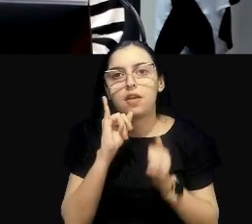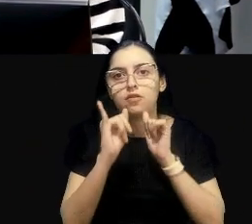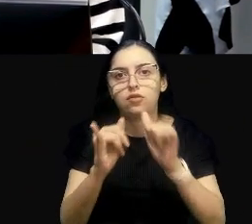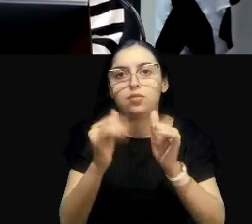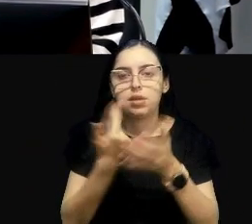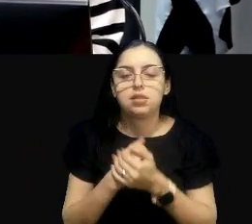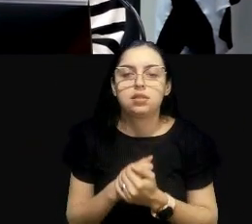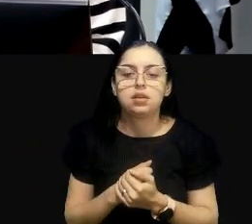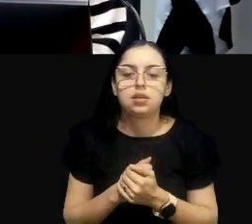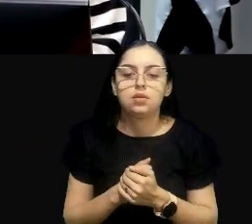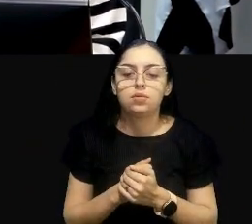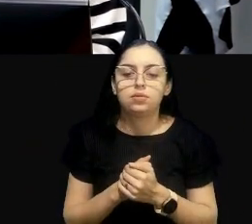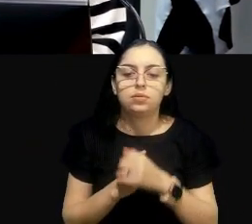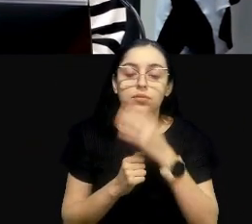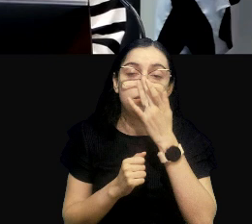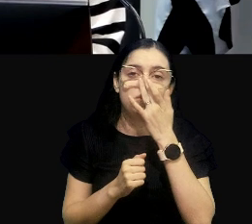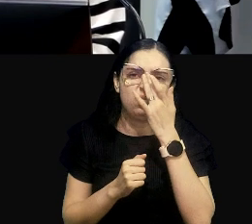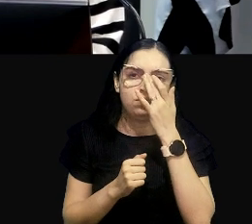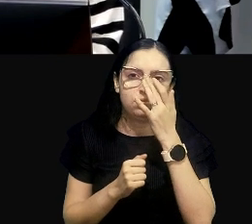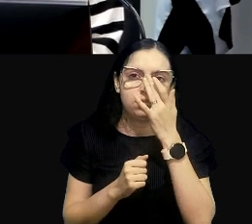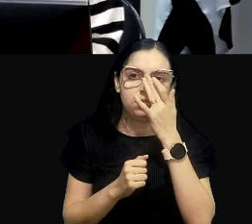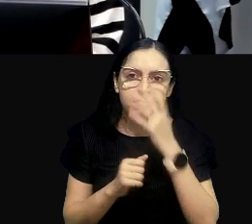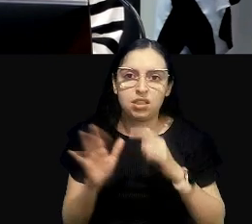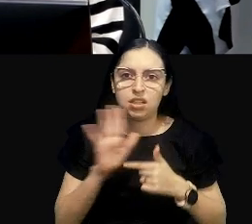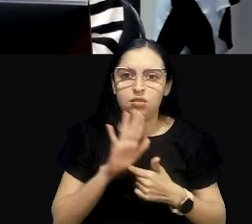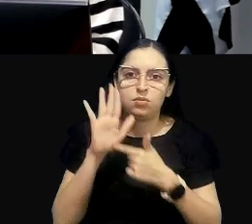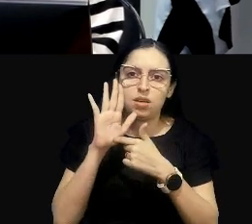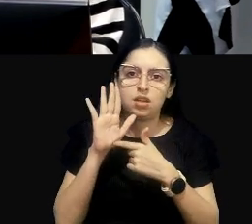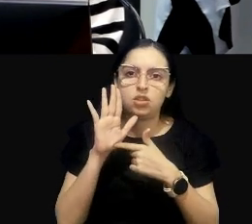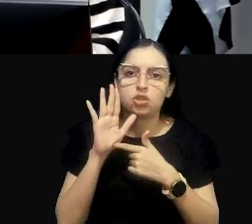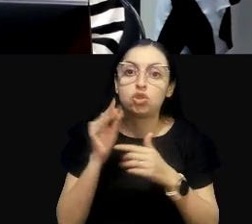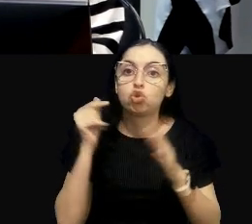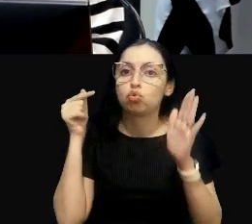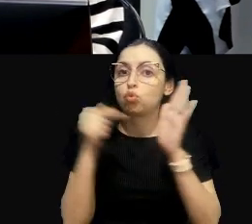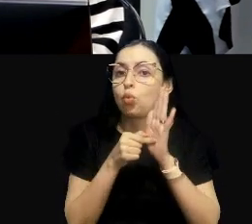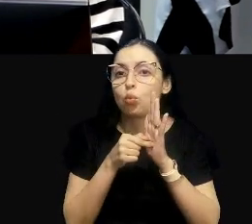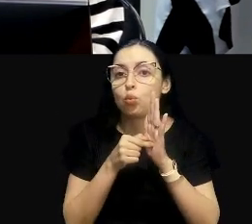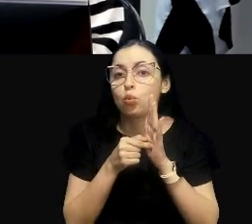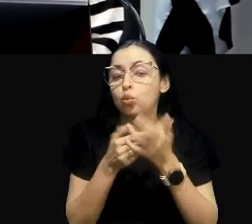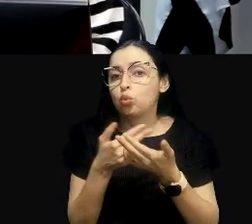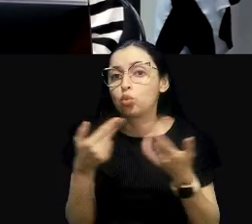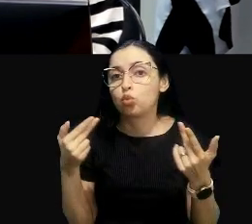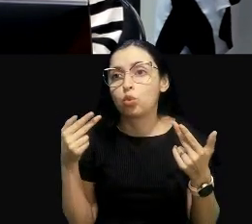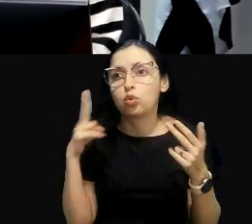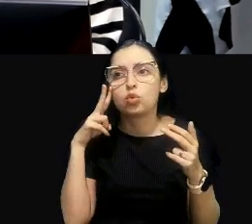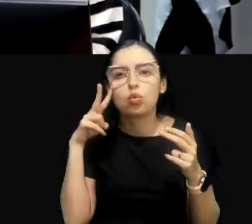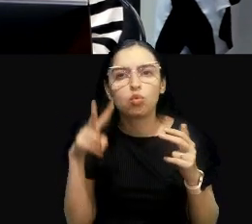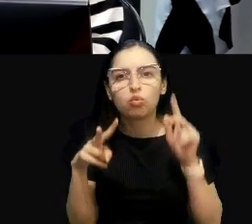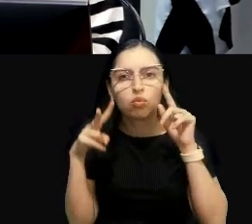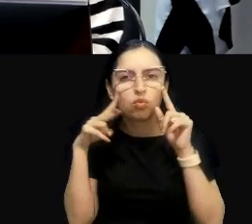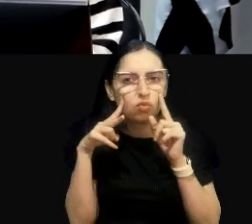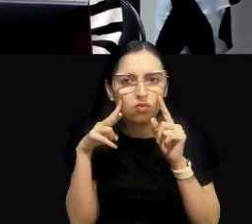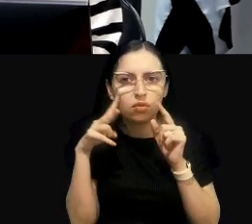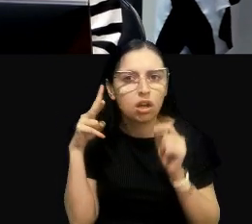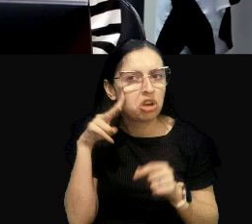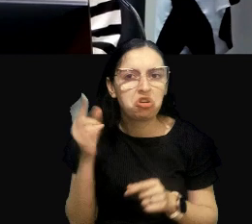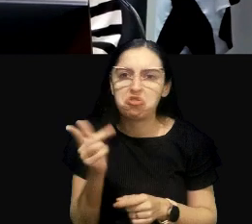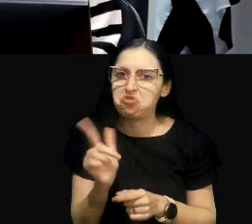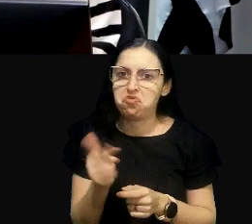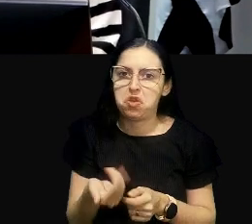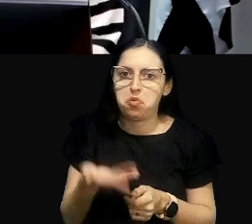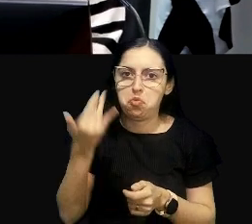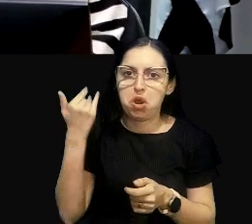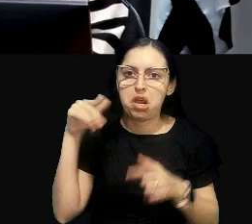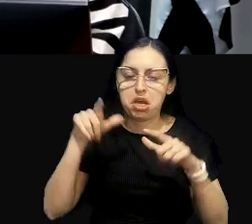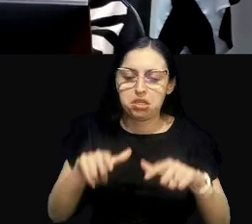na imagem, você vai encontrar coisas que os olhos não perceberam. Então, eu trabalho